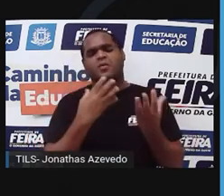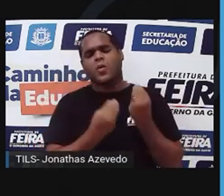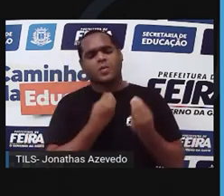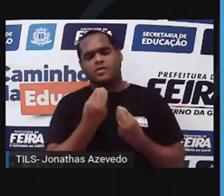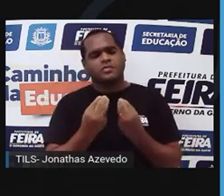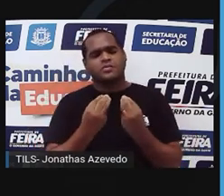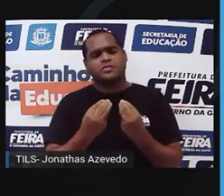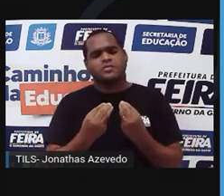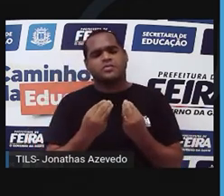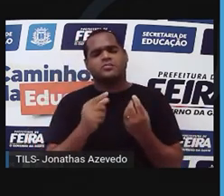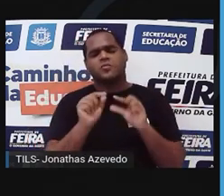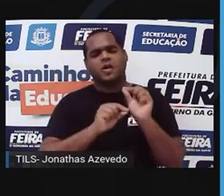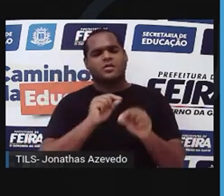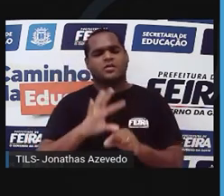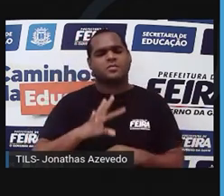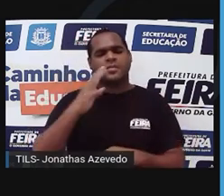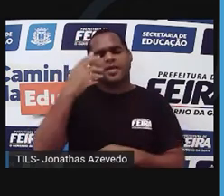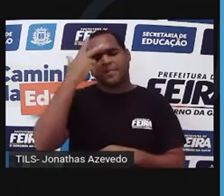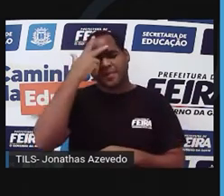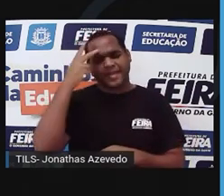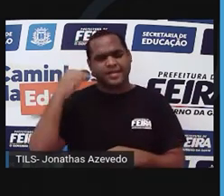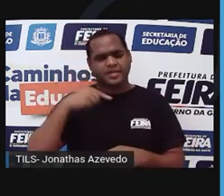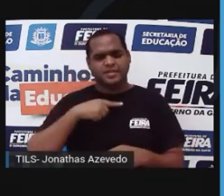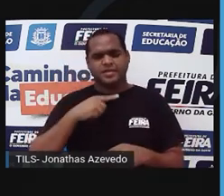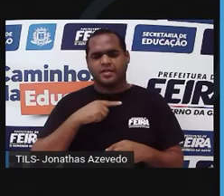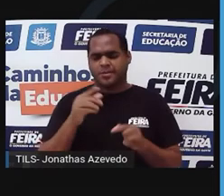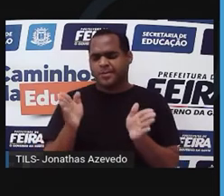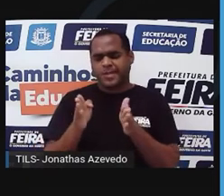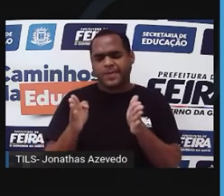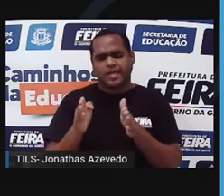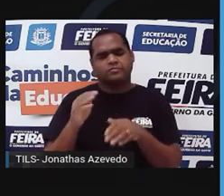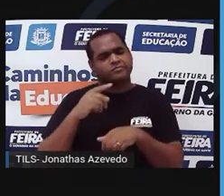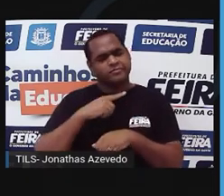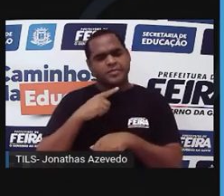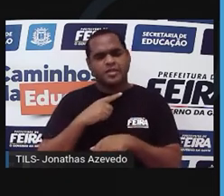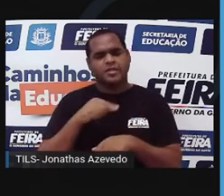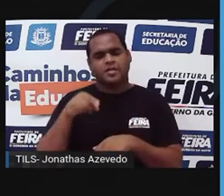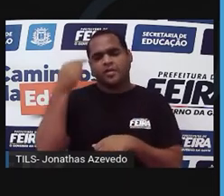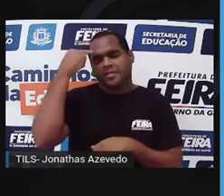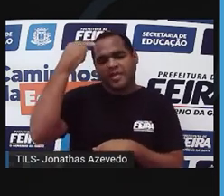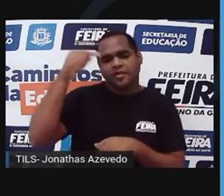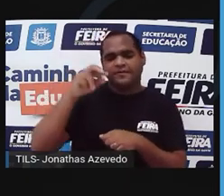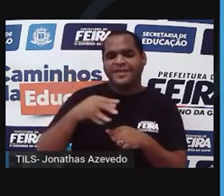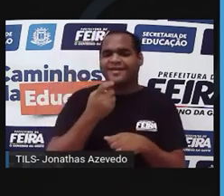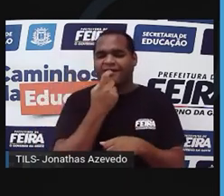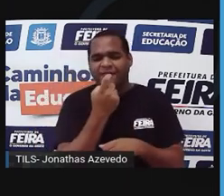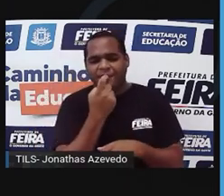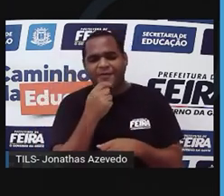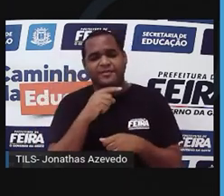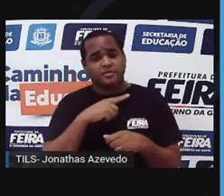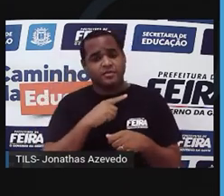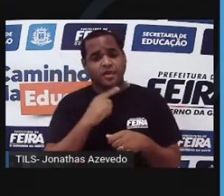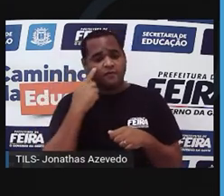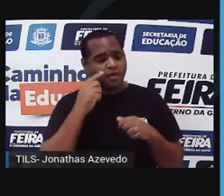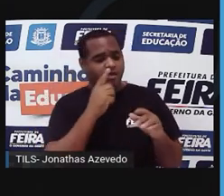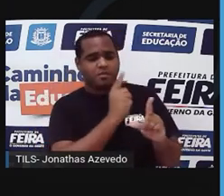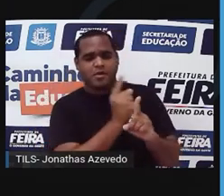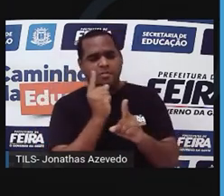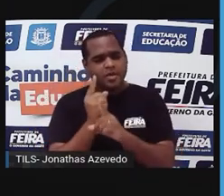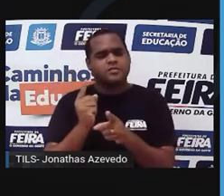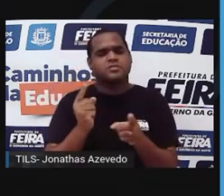que se pense isso por achar que a Terra tem um tempo muito curto. Mas se a gente pensar, olha esses fósseis, os fósseis foram grandes